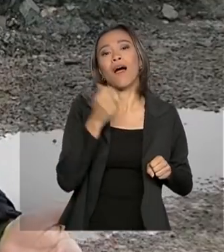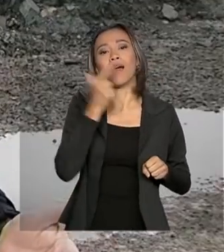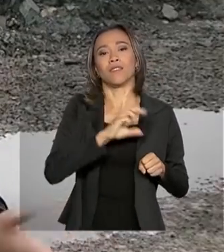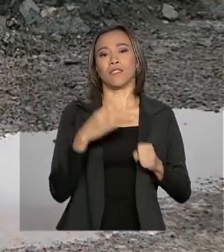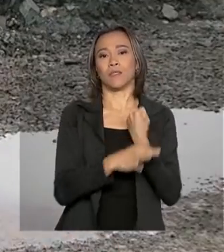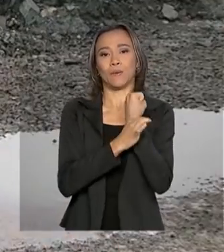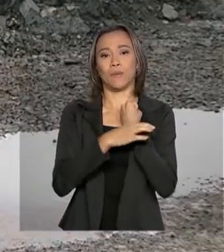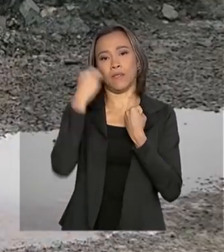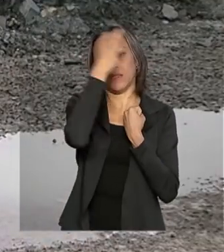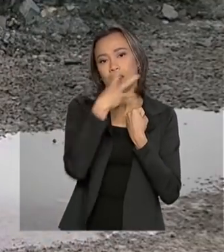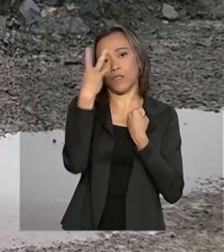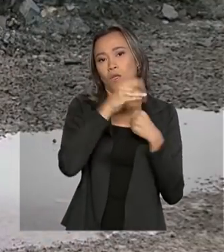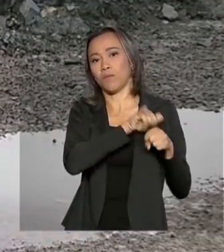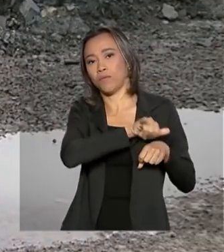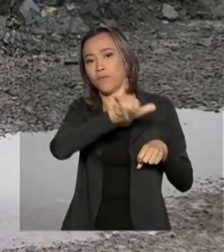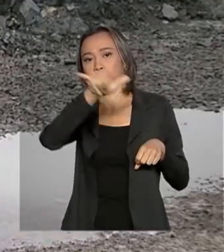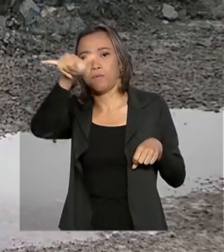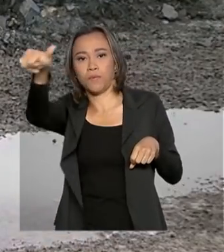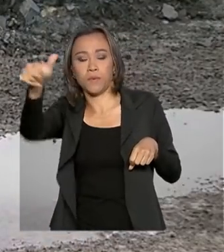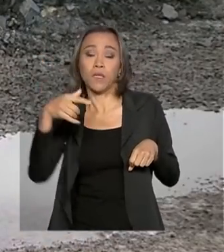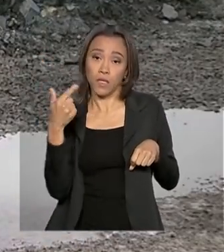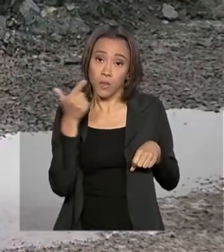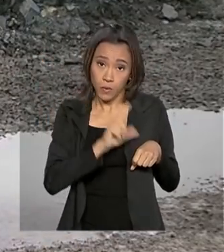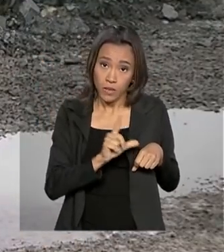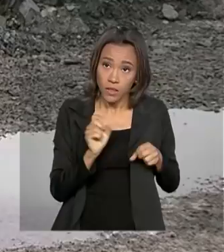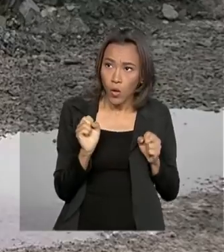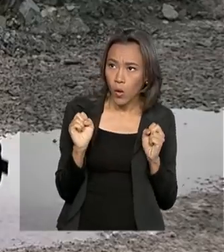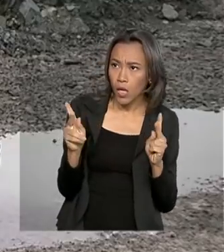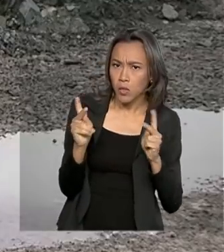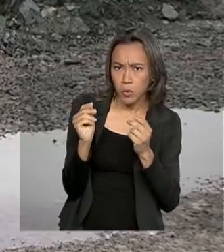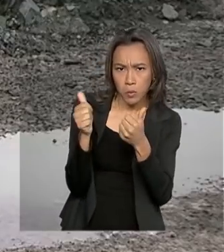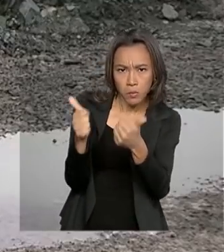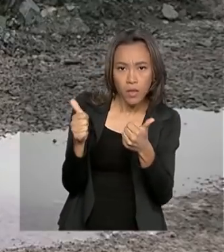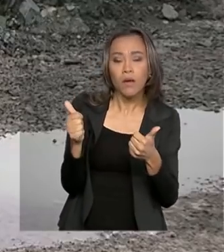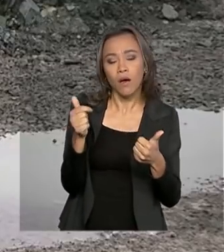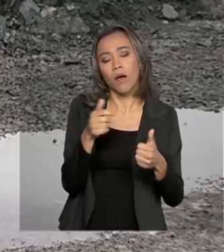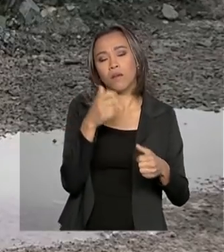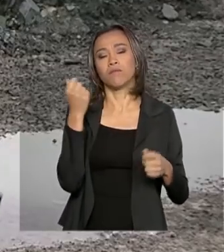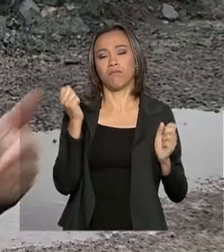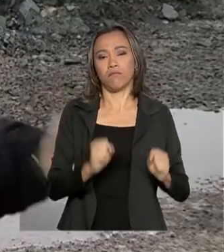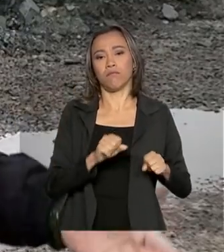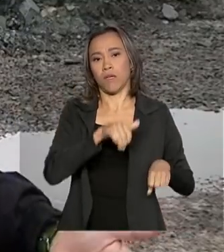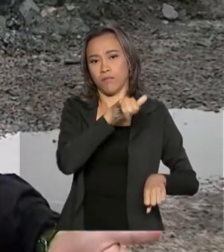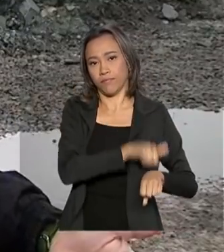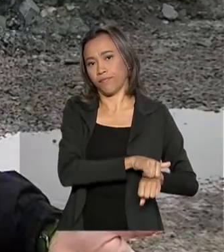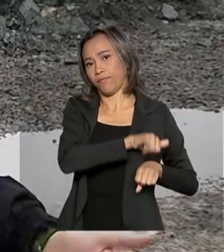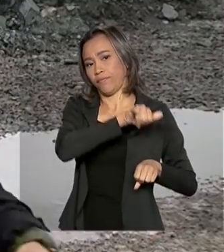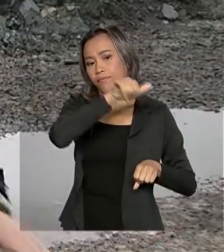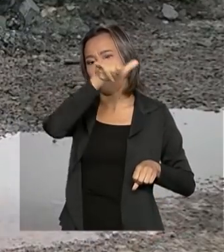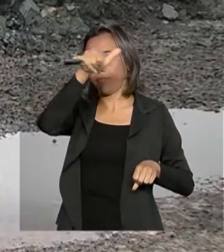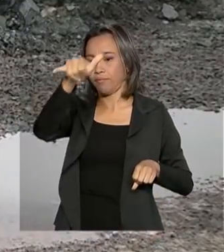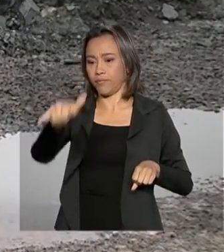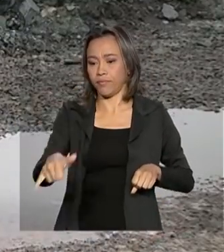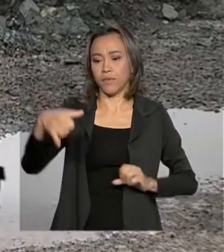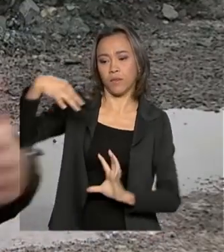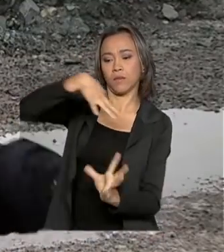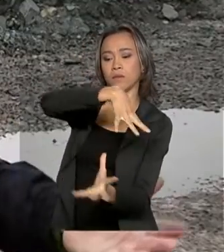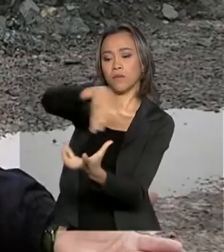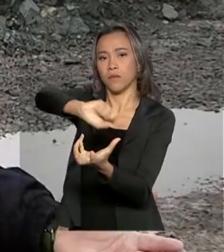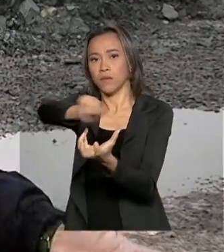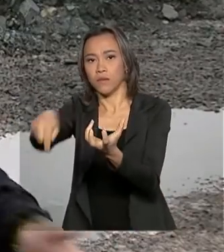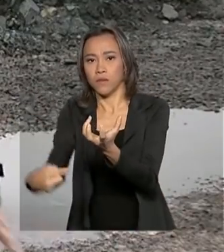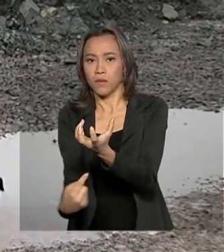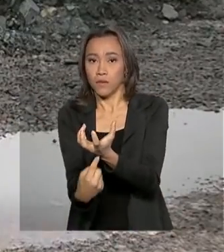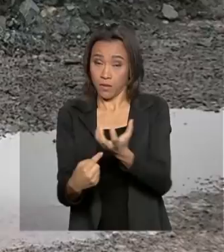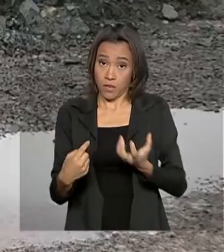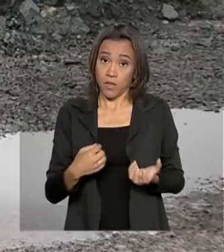Assim que surgir essa janela climática, o avião Hércules da Força Aérea Brasileira vai decolar de Punta Arenas e pousar na Antártica. O vice-presidente e toda